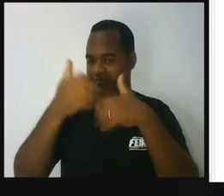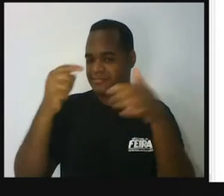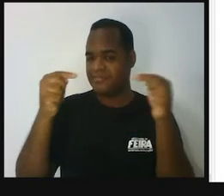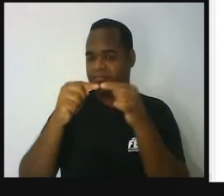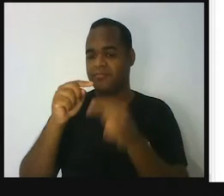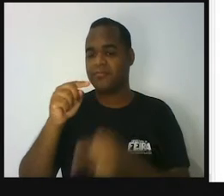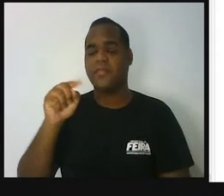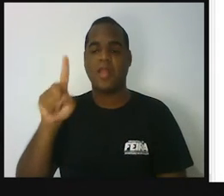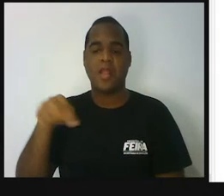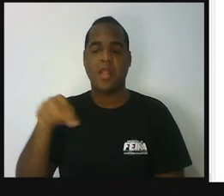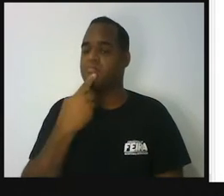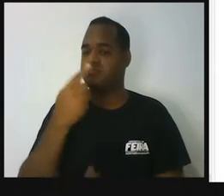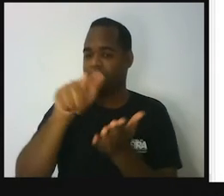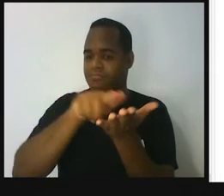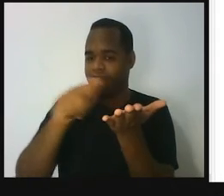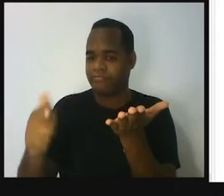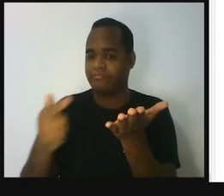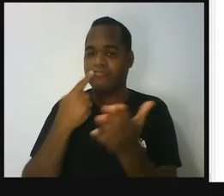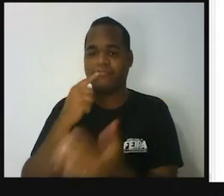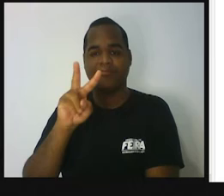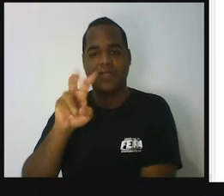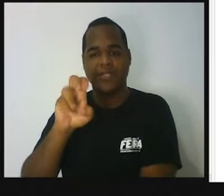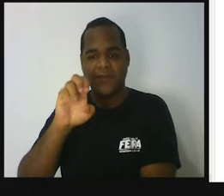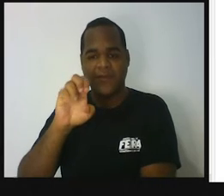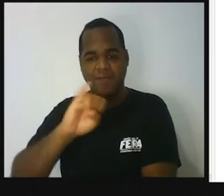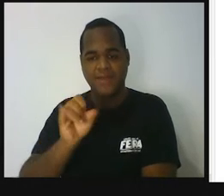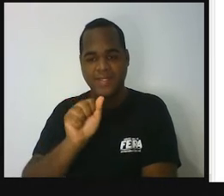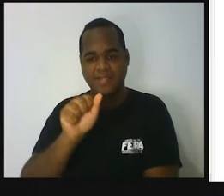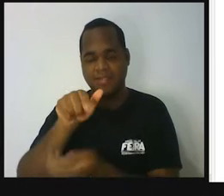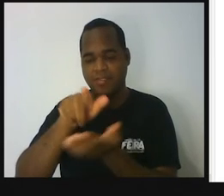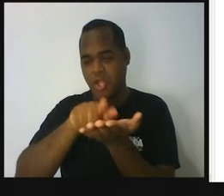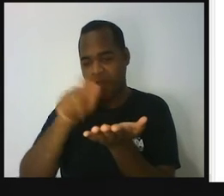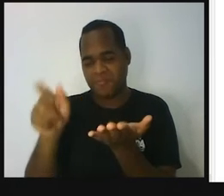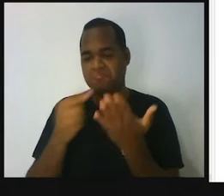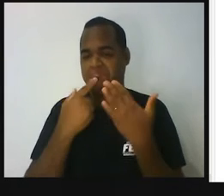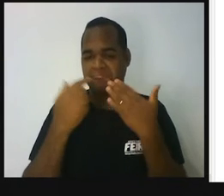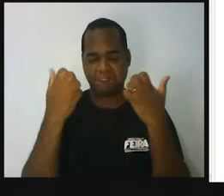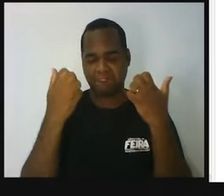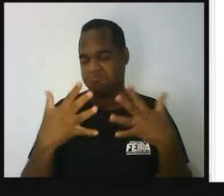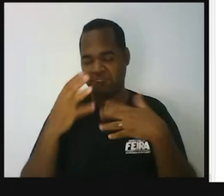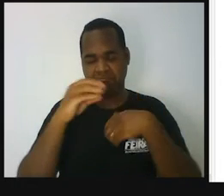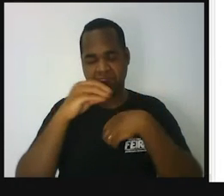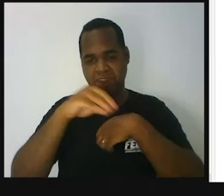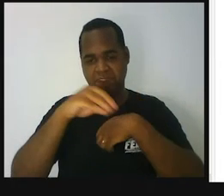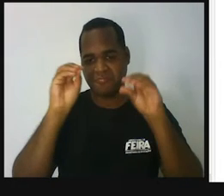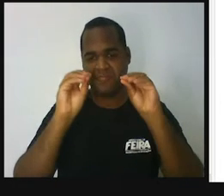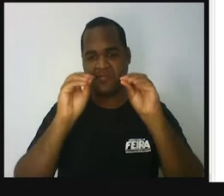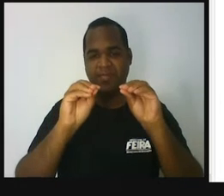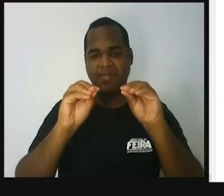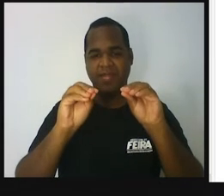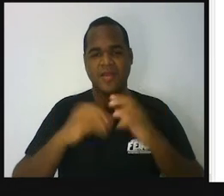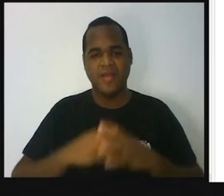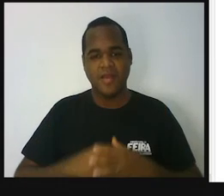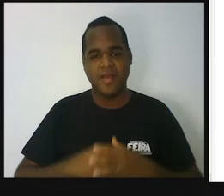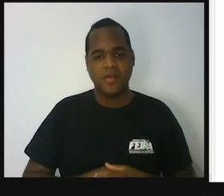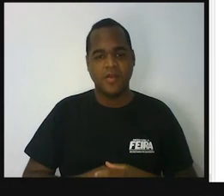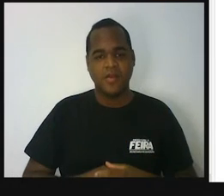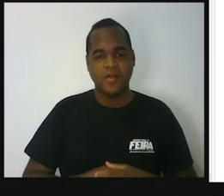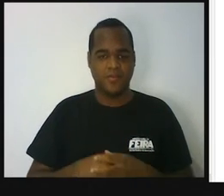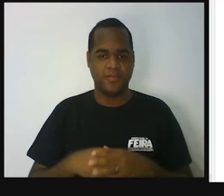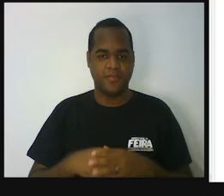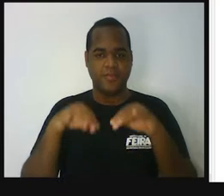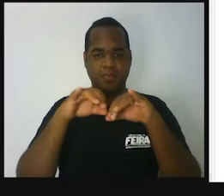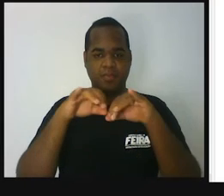Foi uma reportagem da Veja, tá bom? E essa notícia nos faz